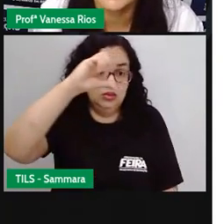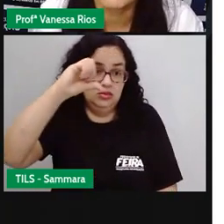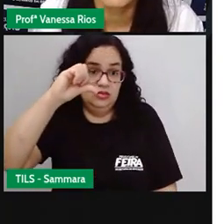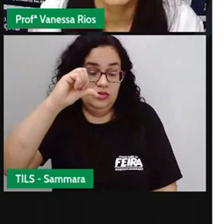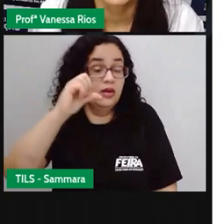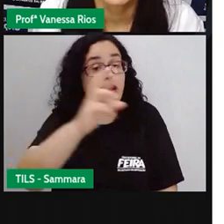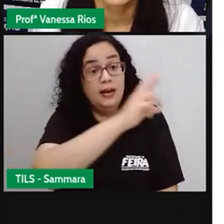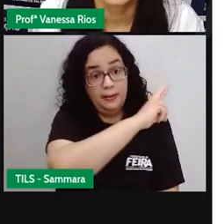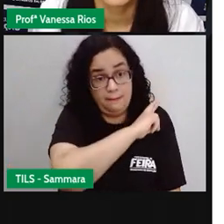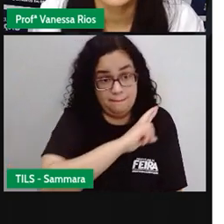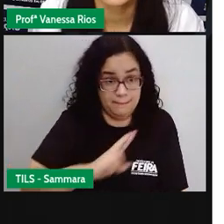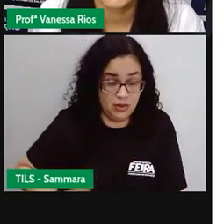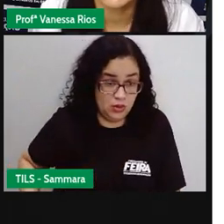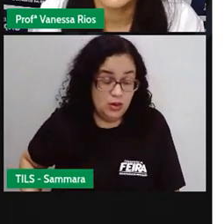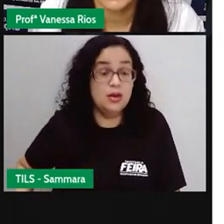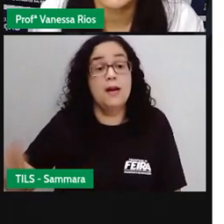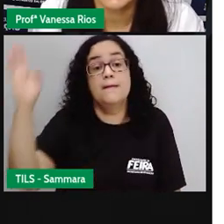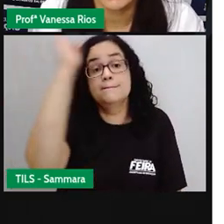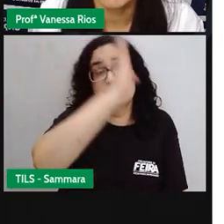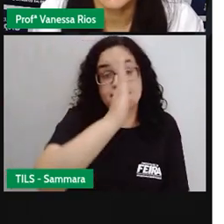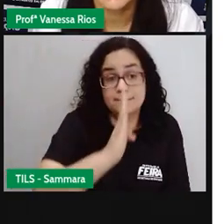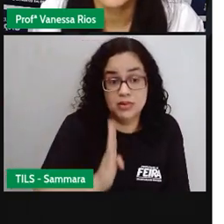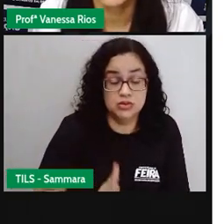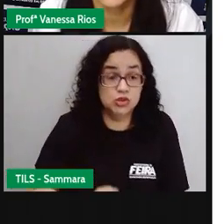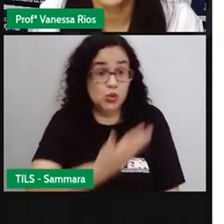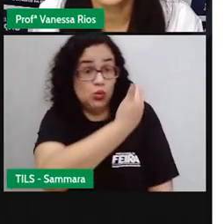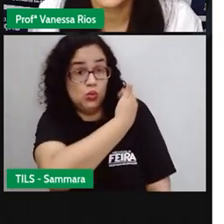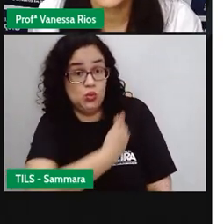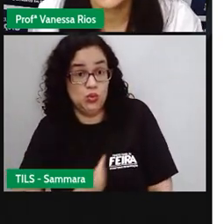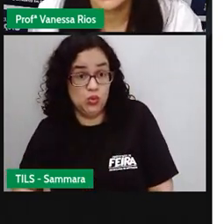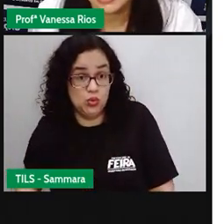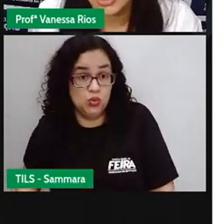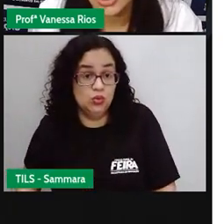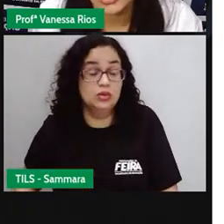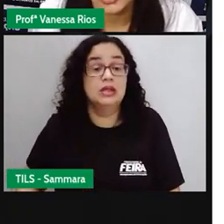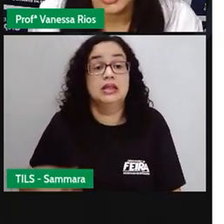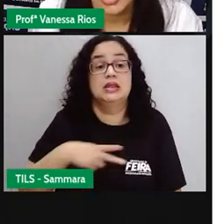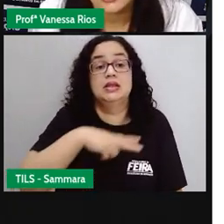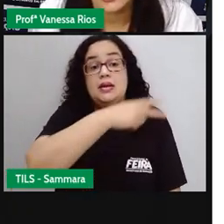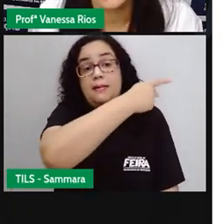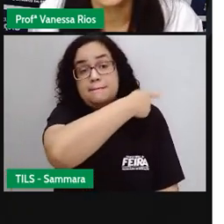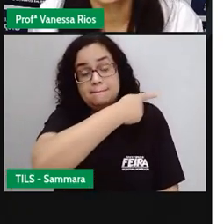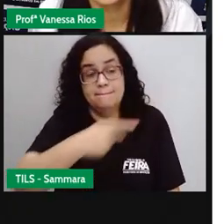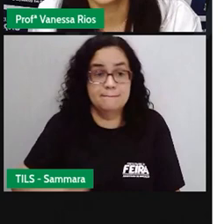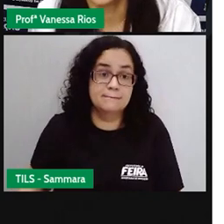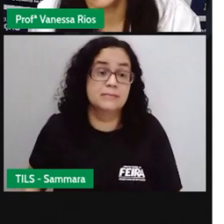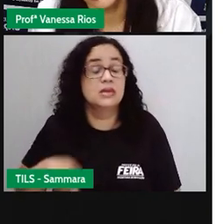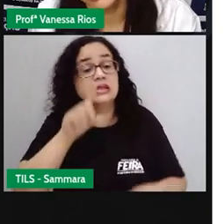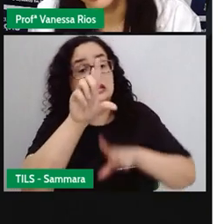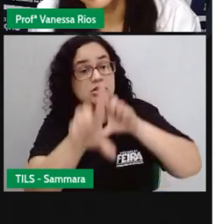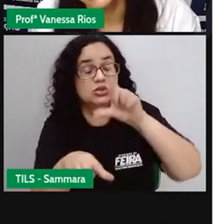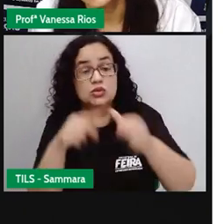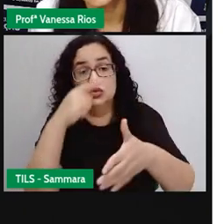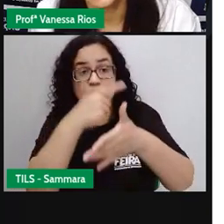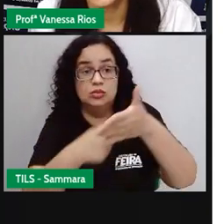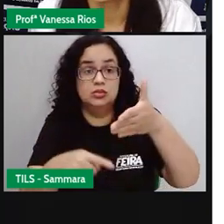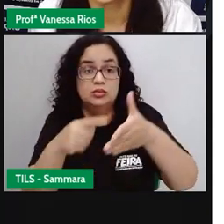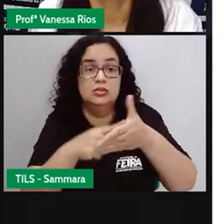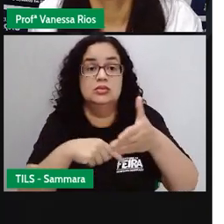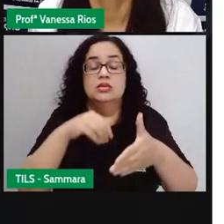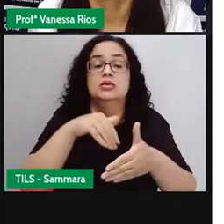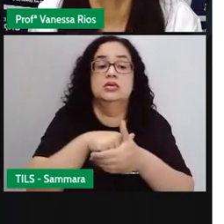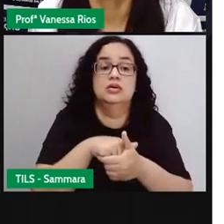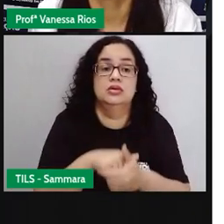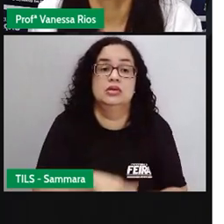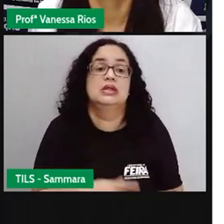república e o Brasil passou a ser governado por um presidente, escolhido pelo povo, que aí